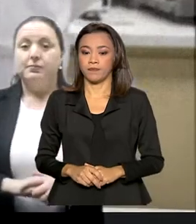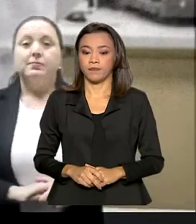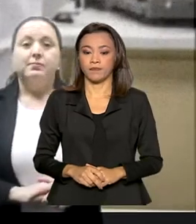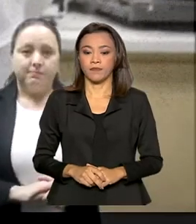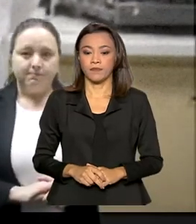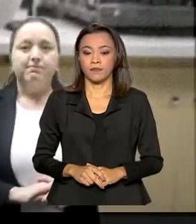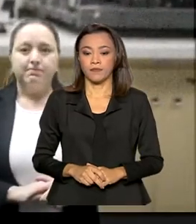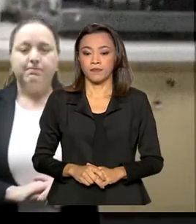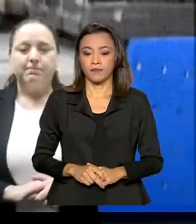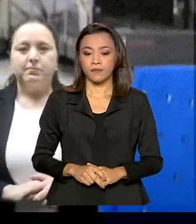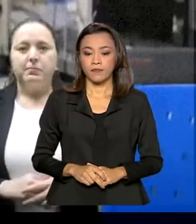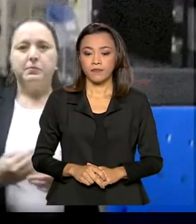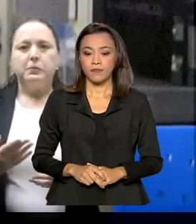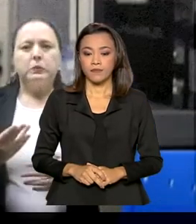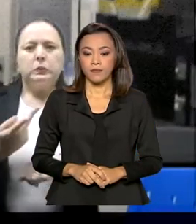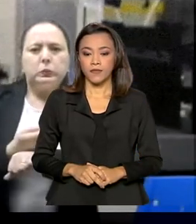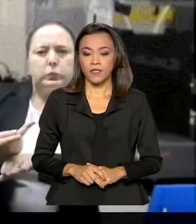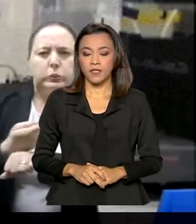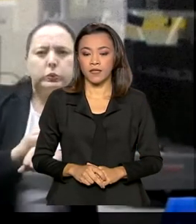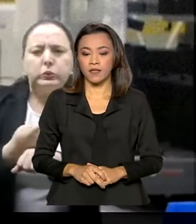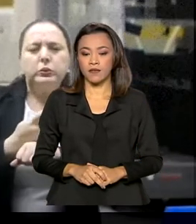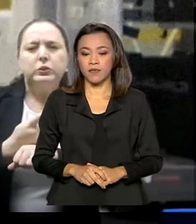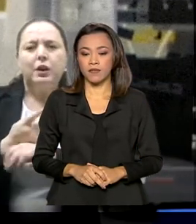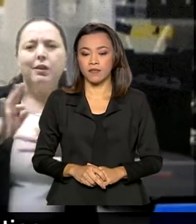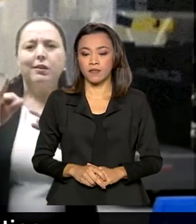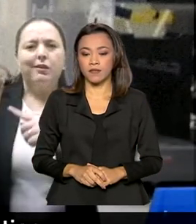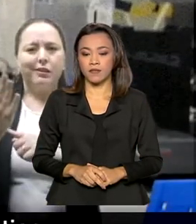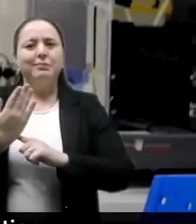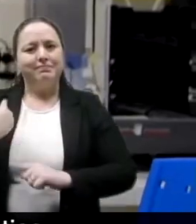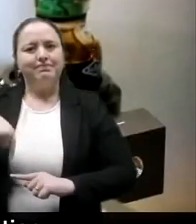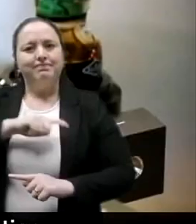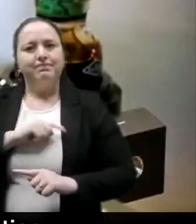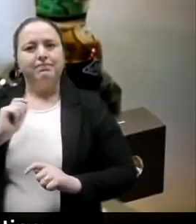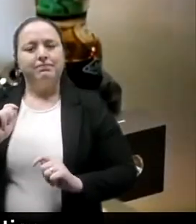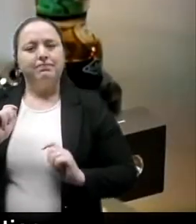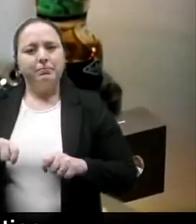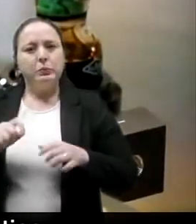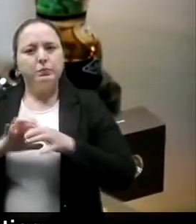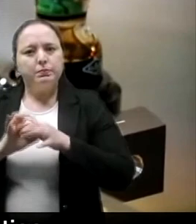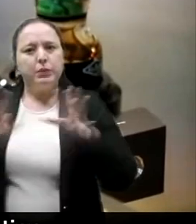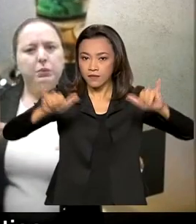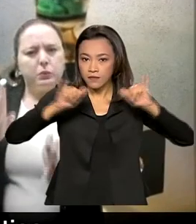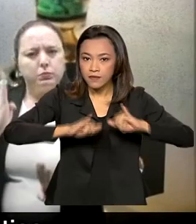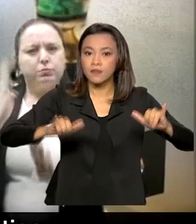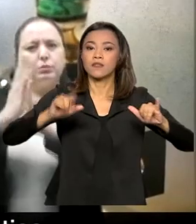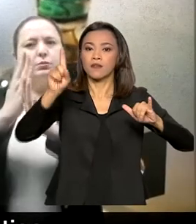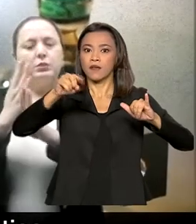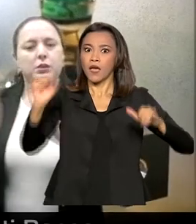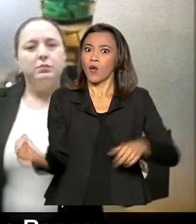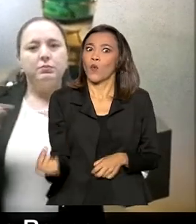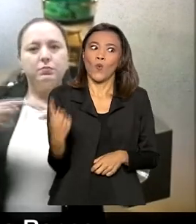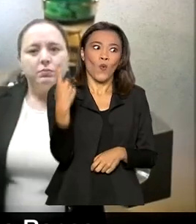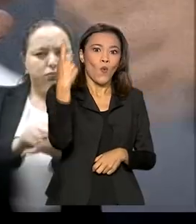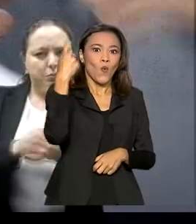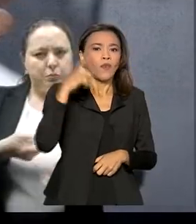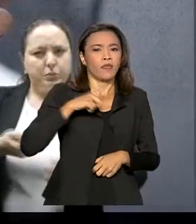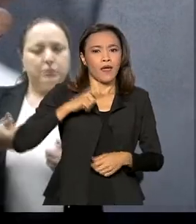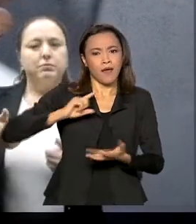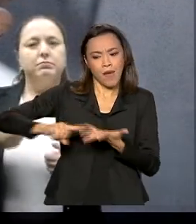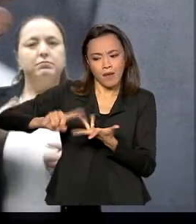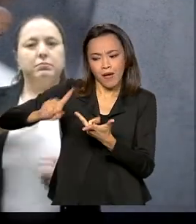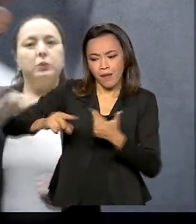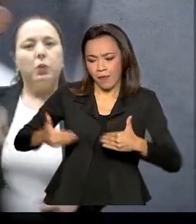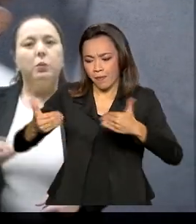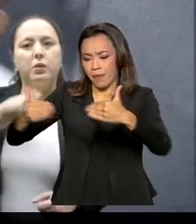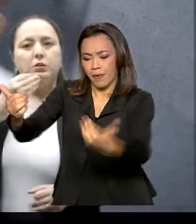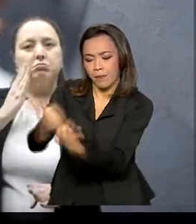Nessa busca, a tecnologia é uma forte aliada. A campanha, que é inédita, envolve outros ministérios,